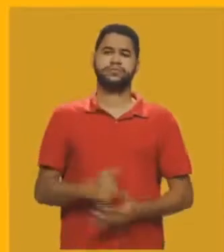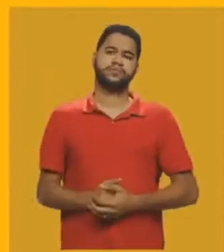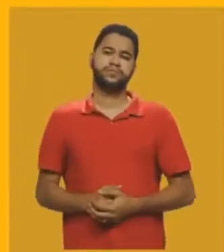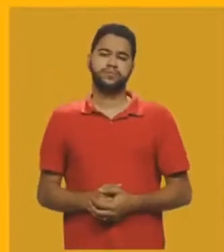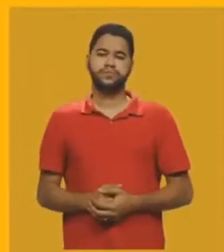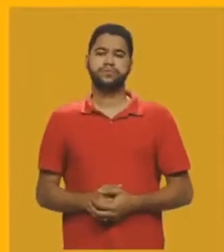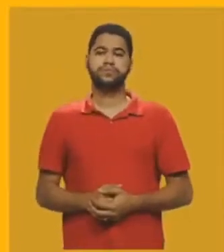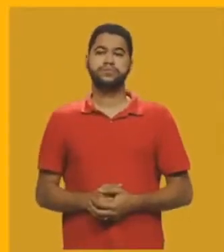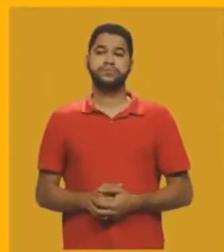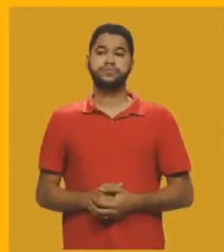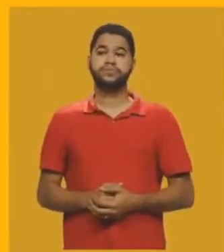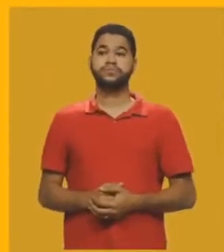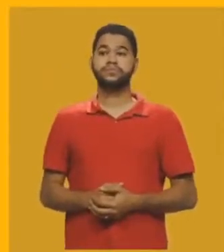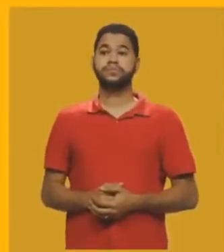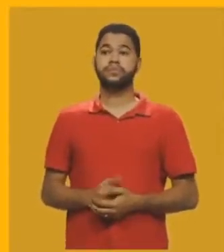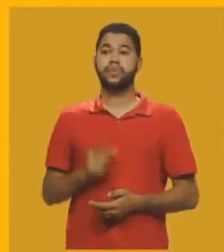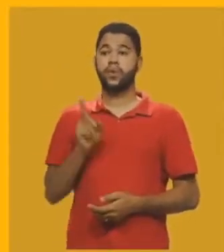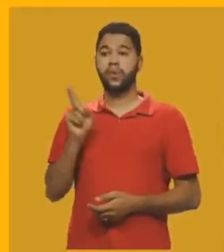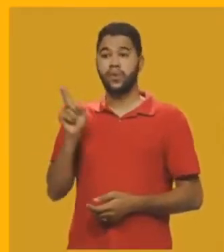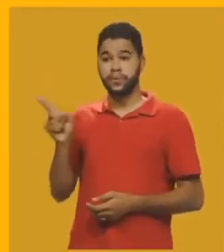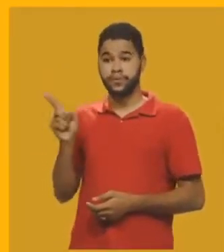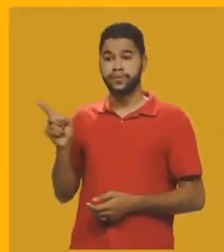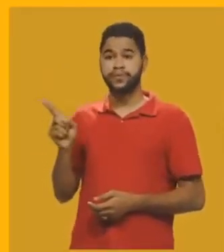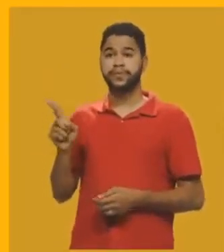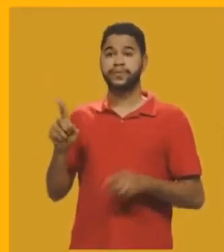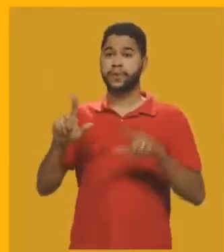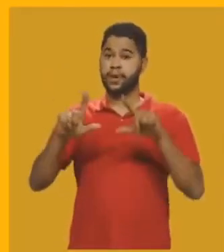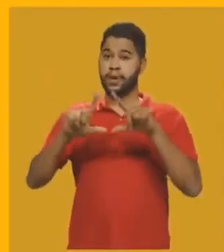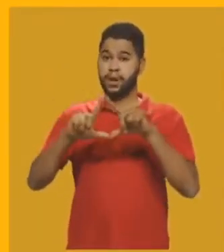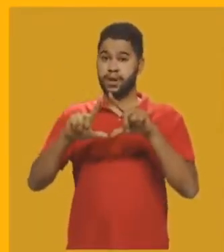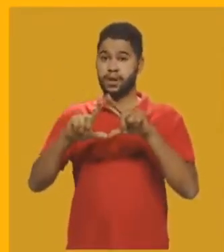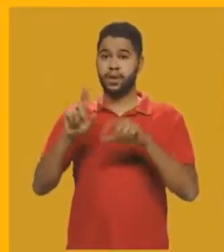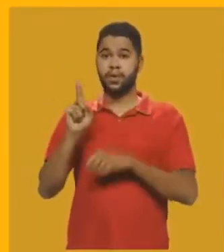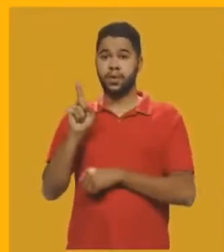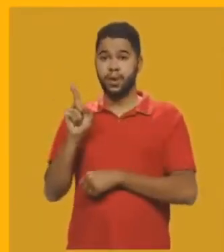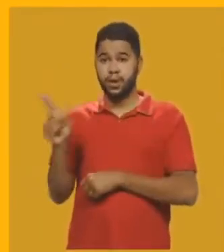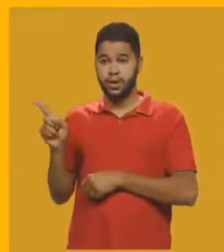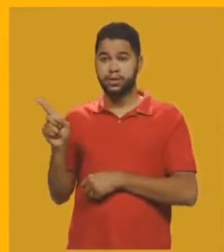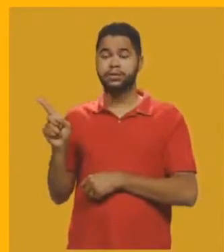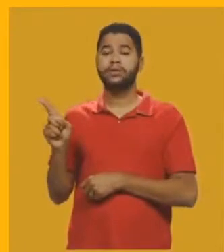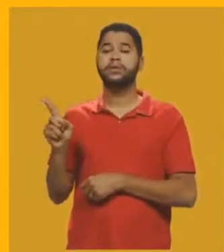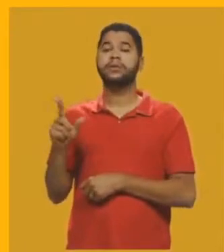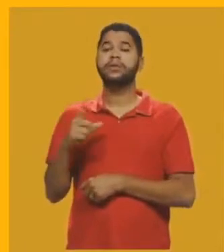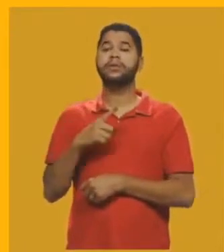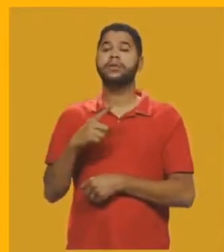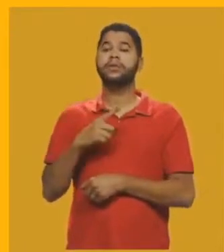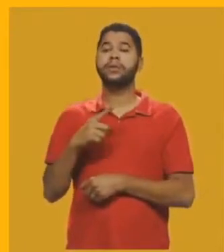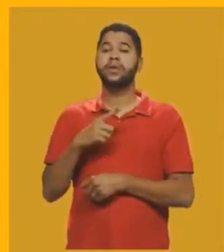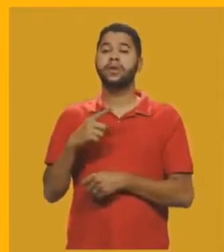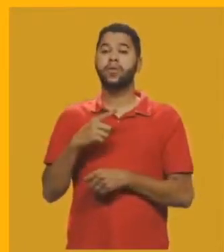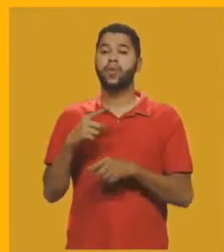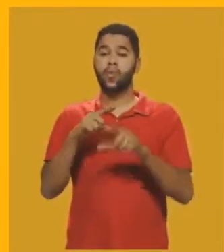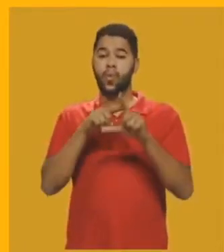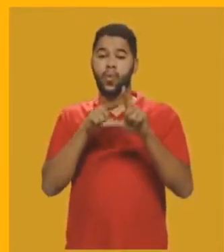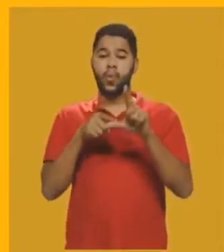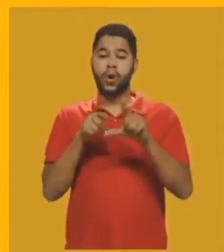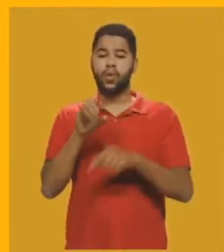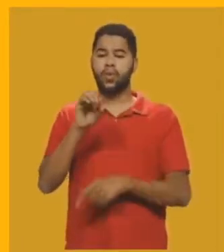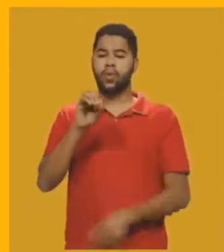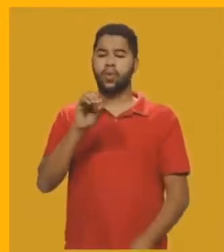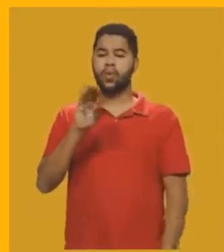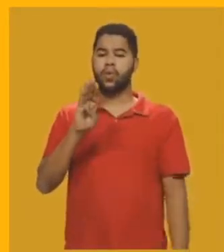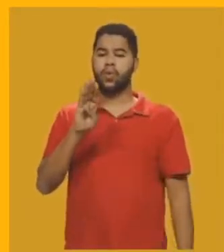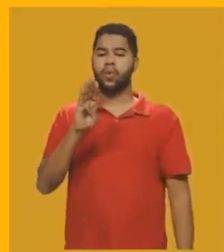E esse triângulo, relembrando, né? Ele tem um ângulo obtuso.